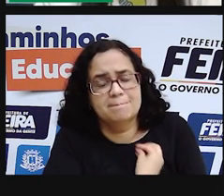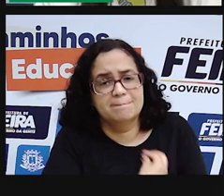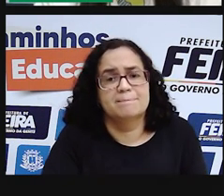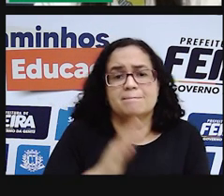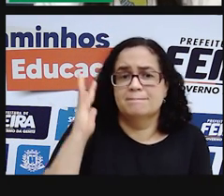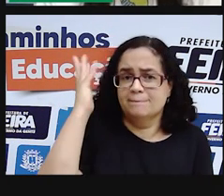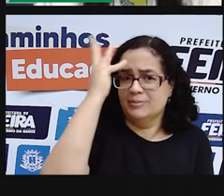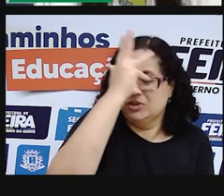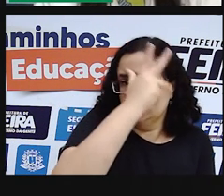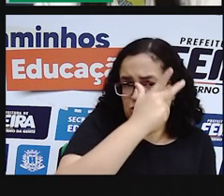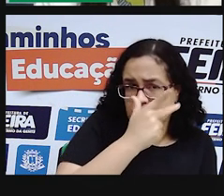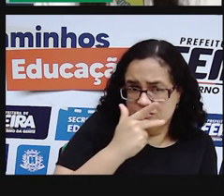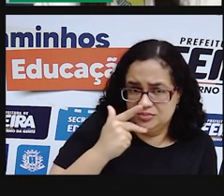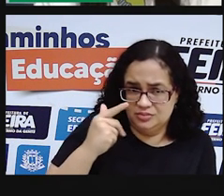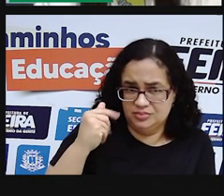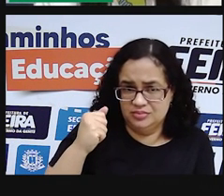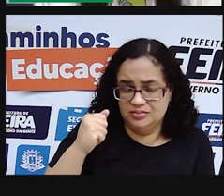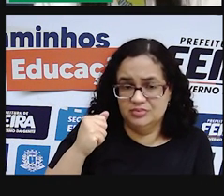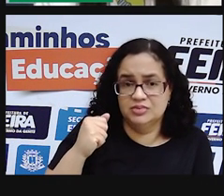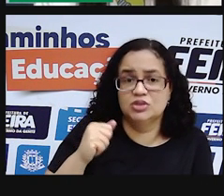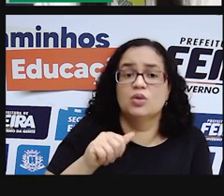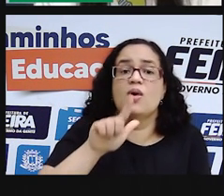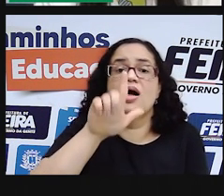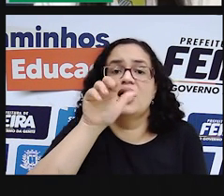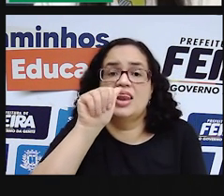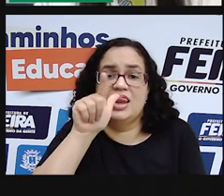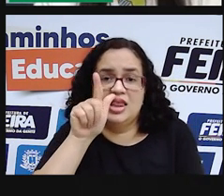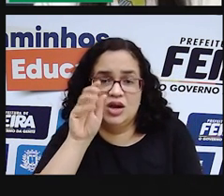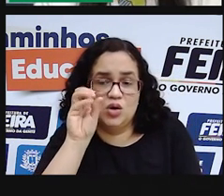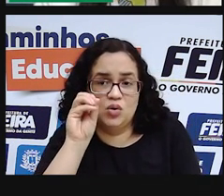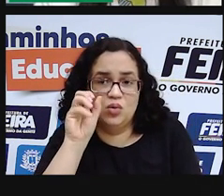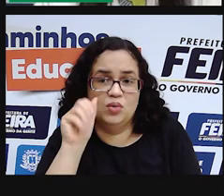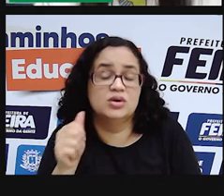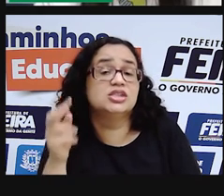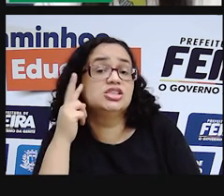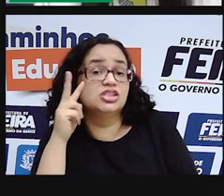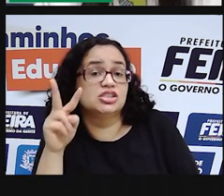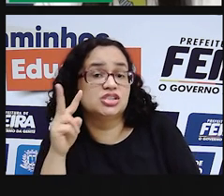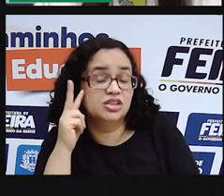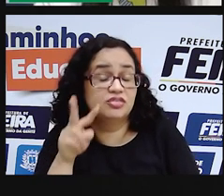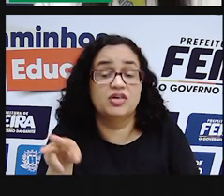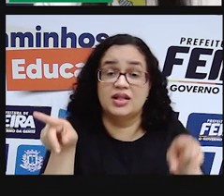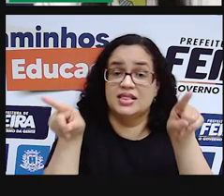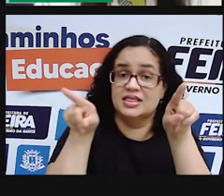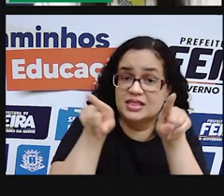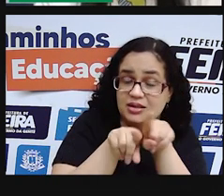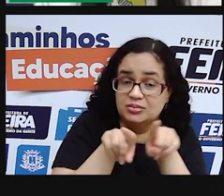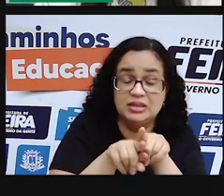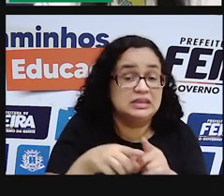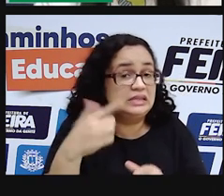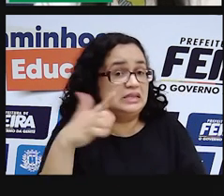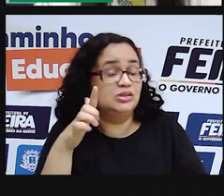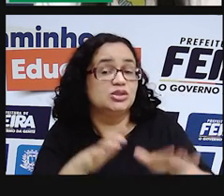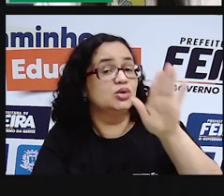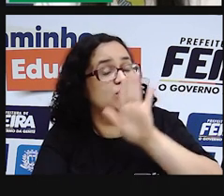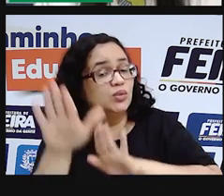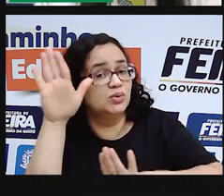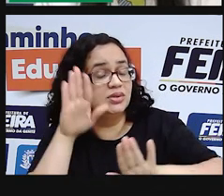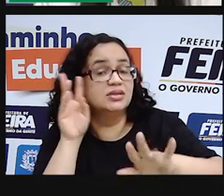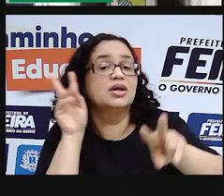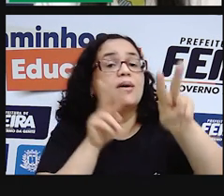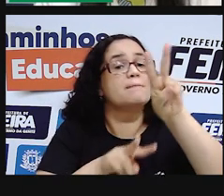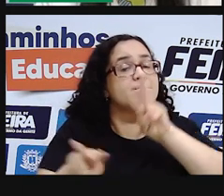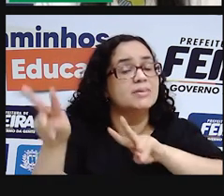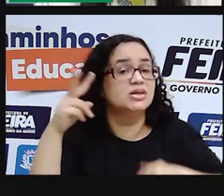Essa beleza, já contemplou a beleza de alguma lagoa? Ou já viu alguma lagoa também descuidada, né? Observe aí